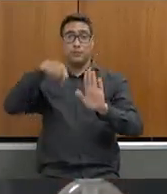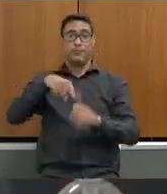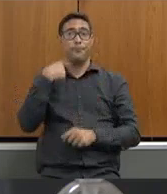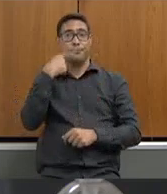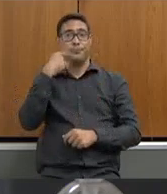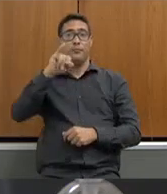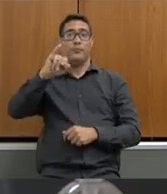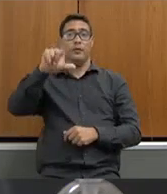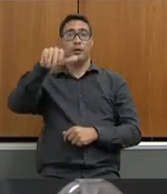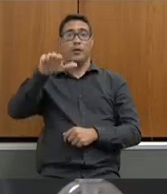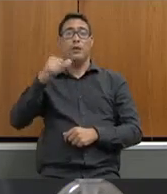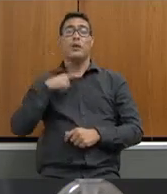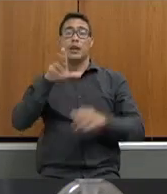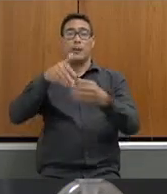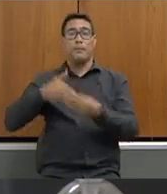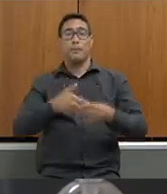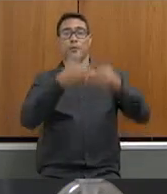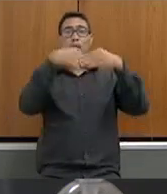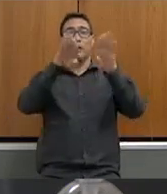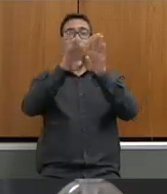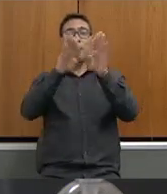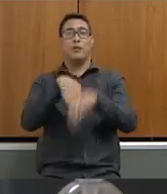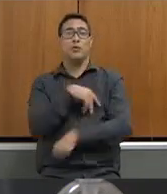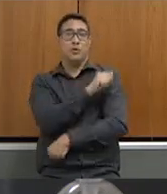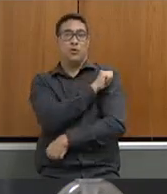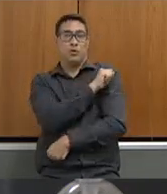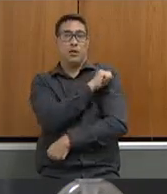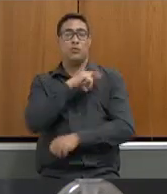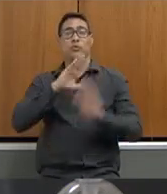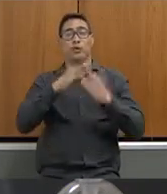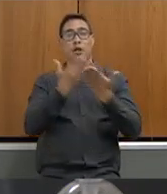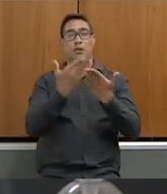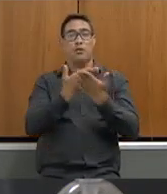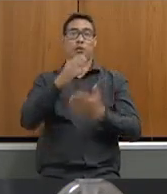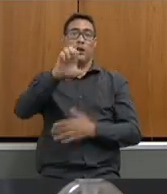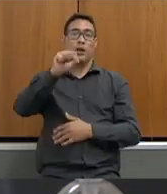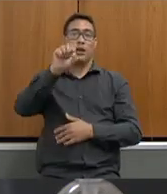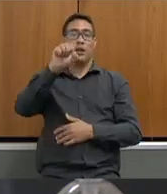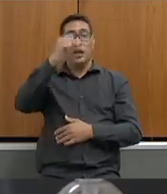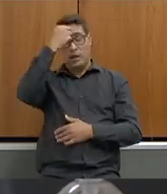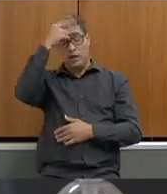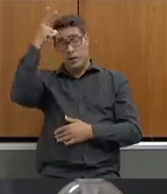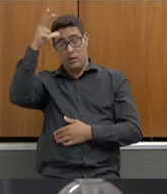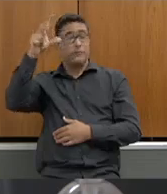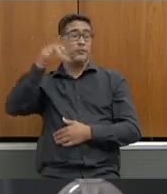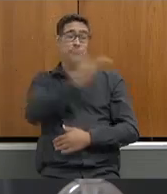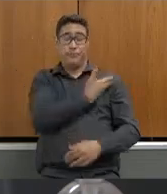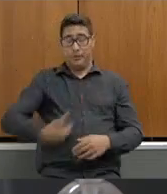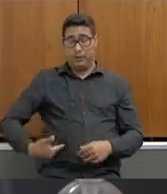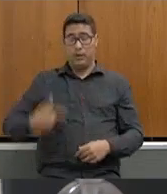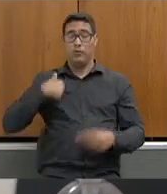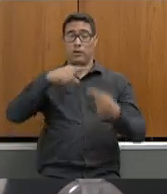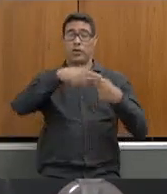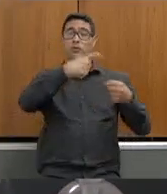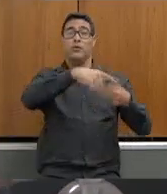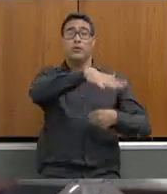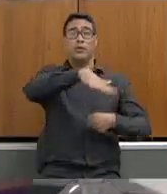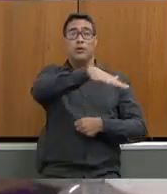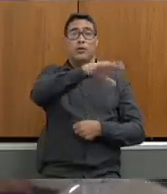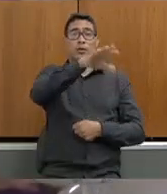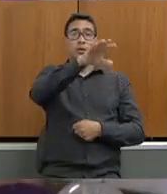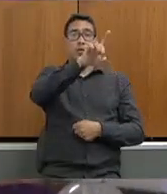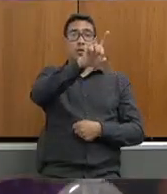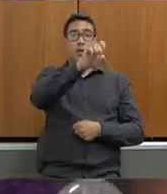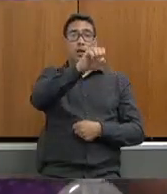Ione eu quero cumprimentar os alunos da escola estadual prefeito Celso Vieira Vilela do município de Eleodora está aqui